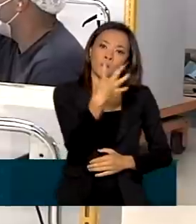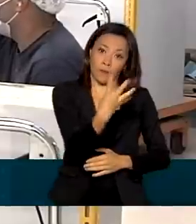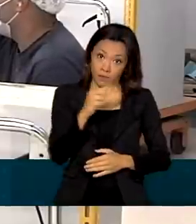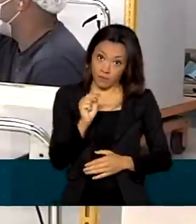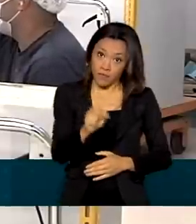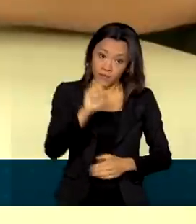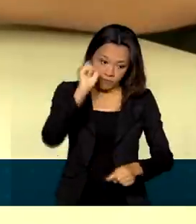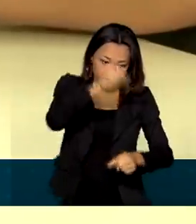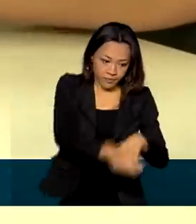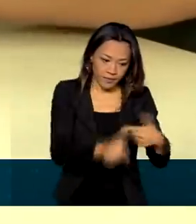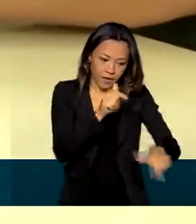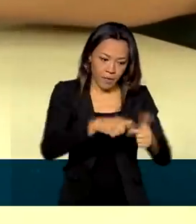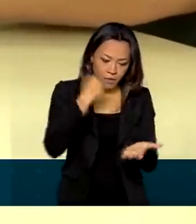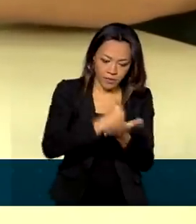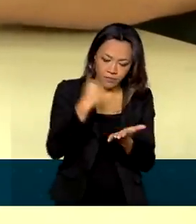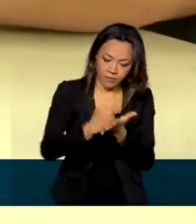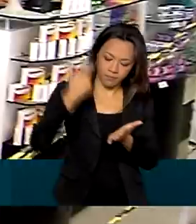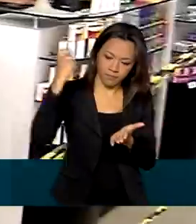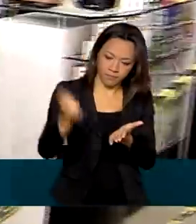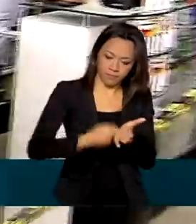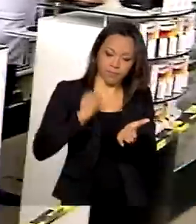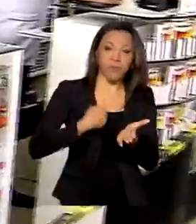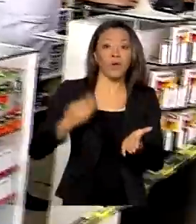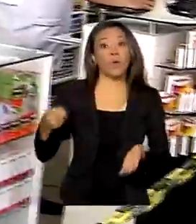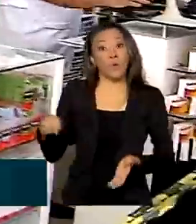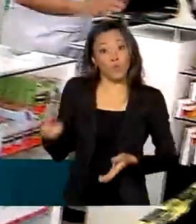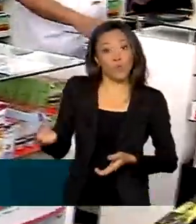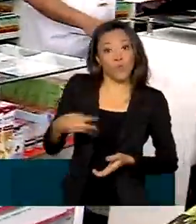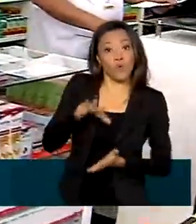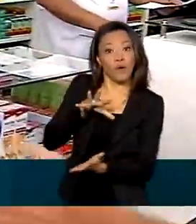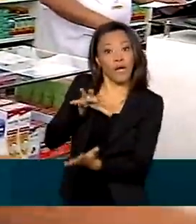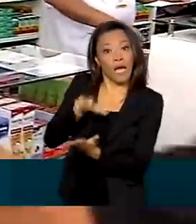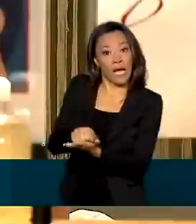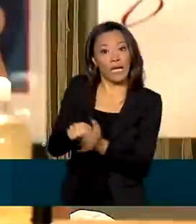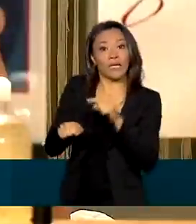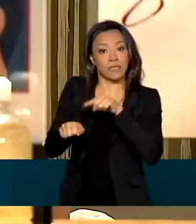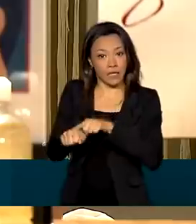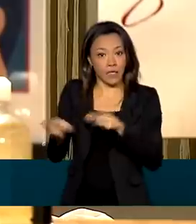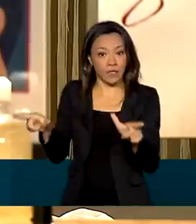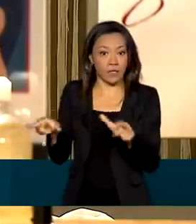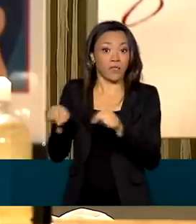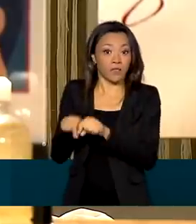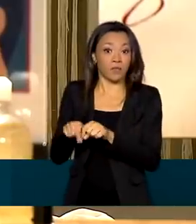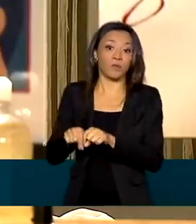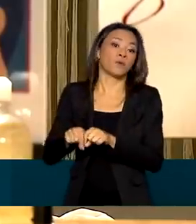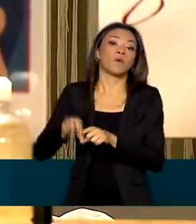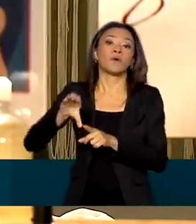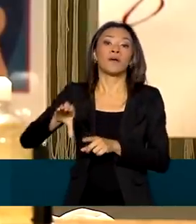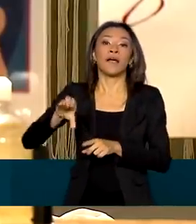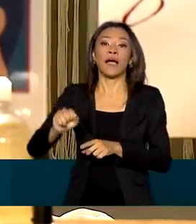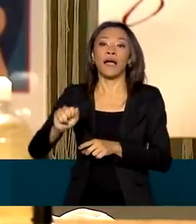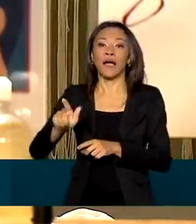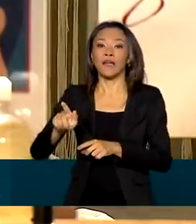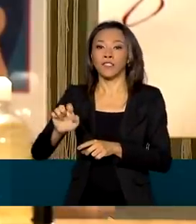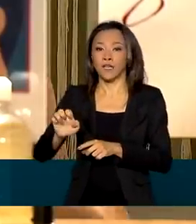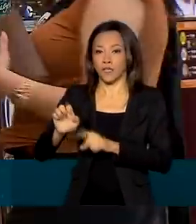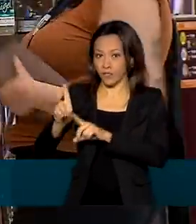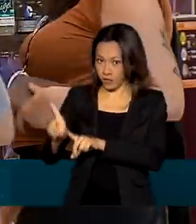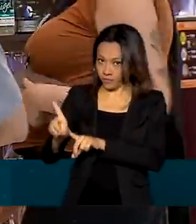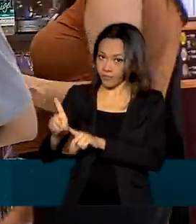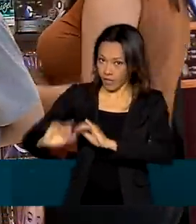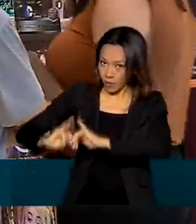empregos formais, de acordo com o novo Cadastro Geral de Empregados e Desempregados, o CAGED.